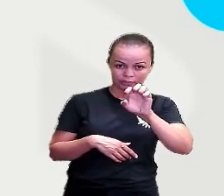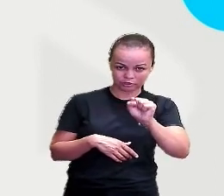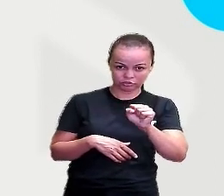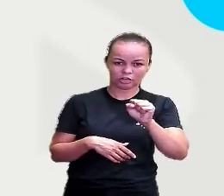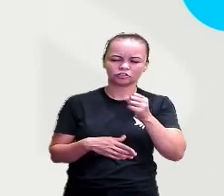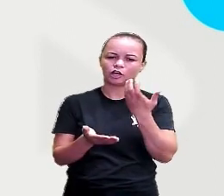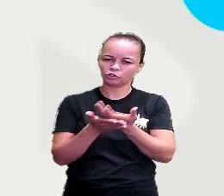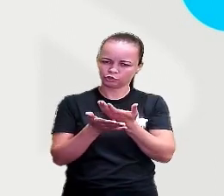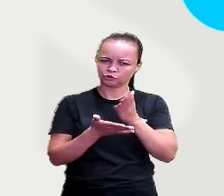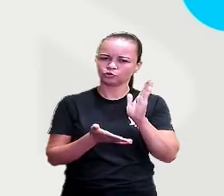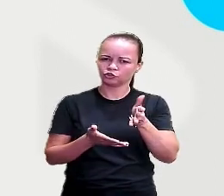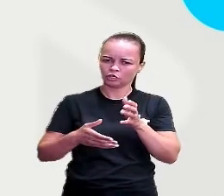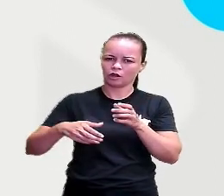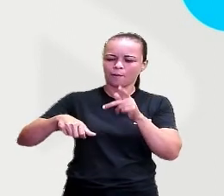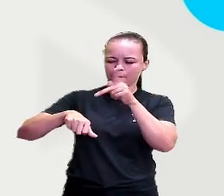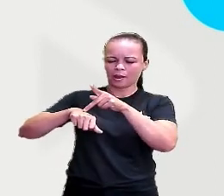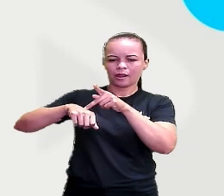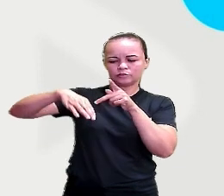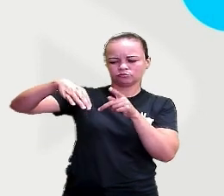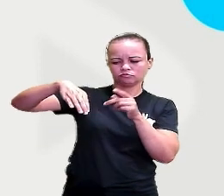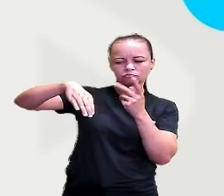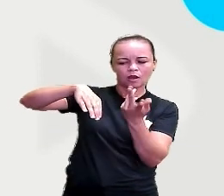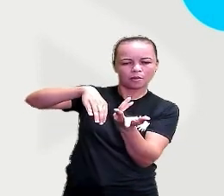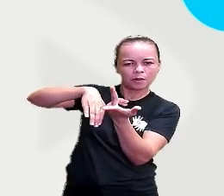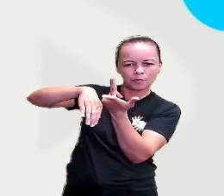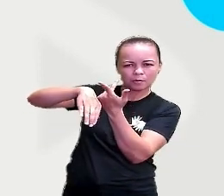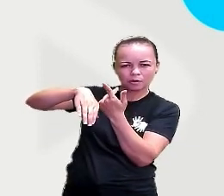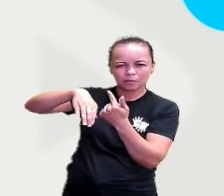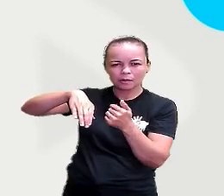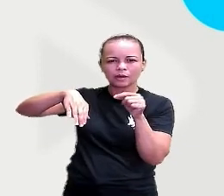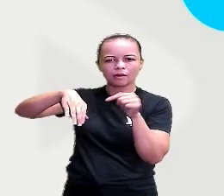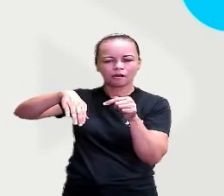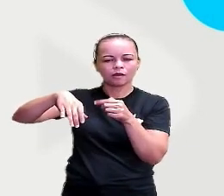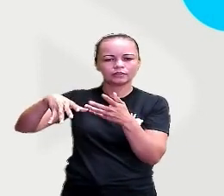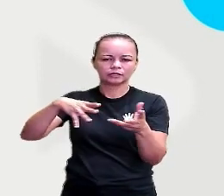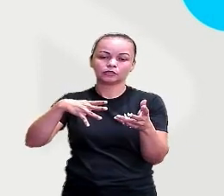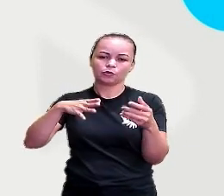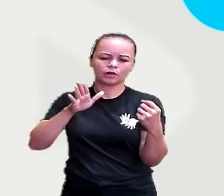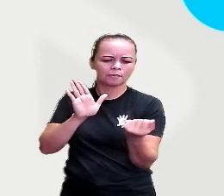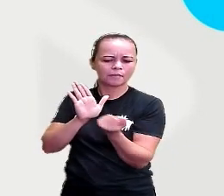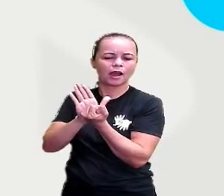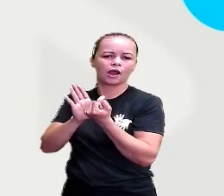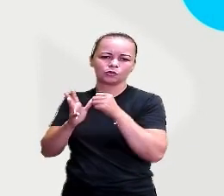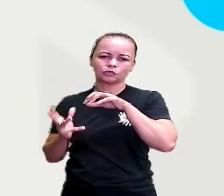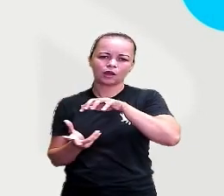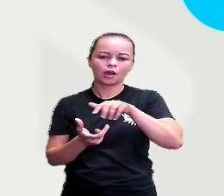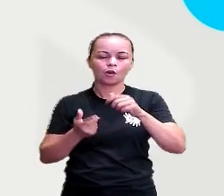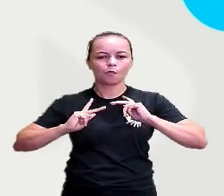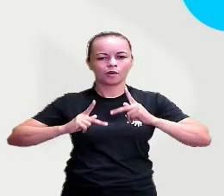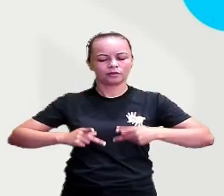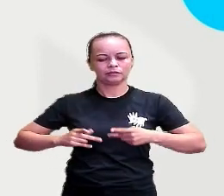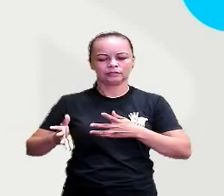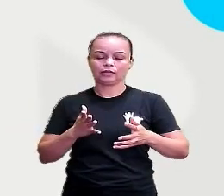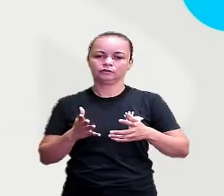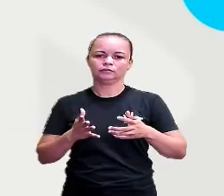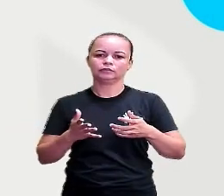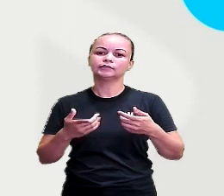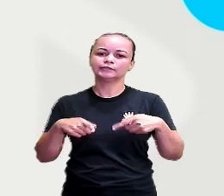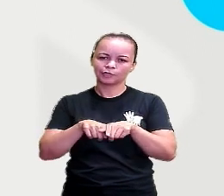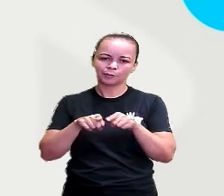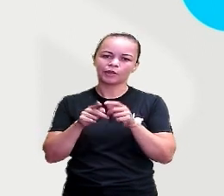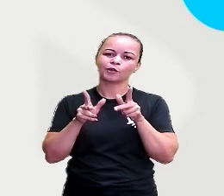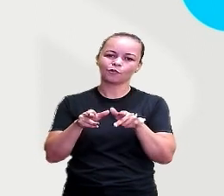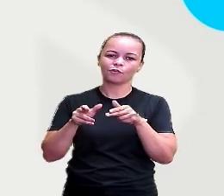Então, porque a pintura rupestres é considerada um grande marco da humanidade, assim como a agricultura. Porque é através da